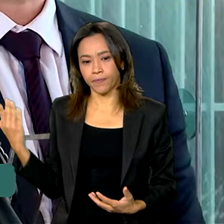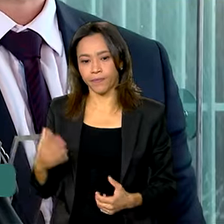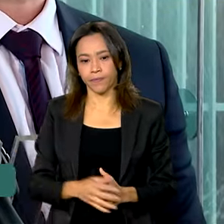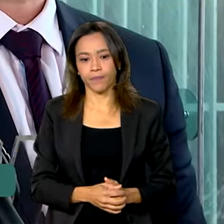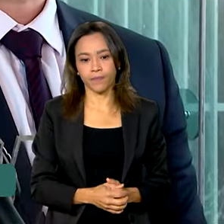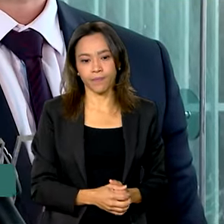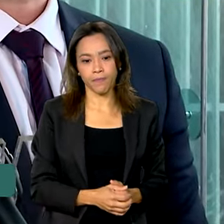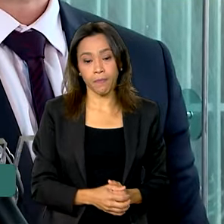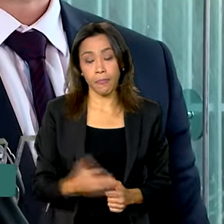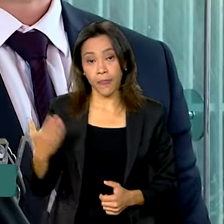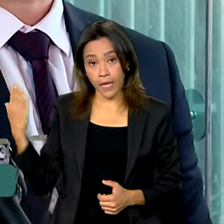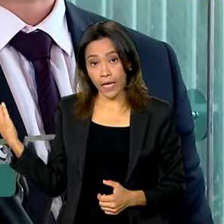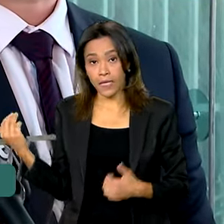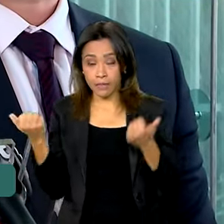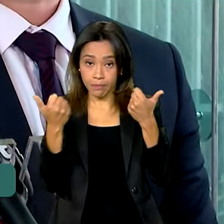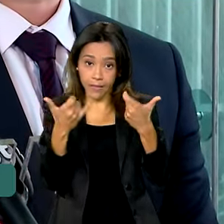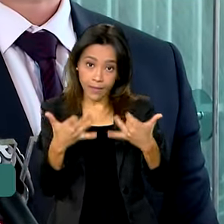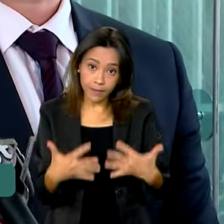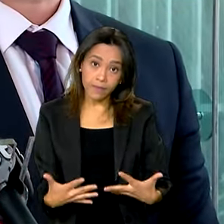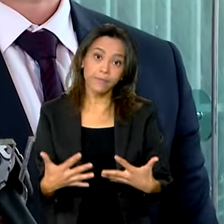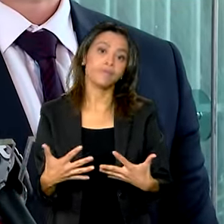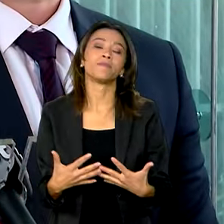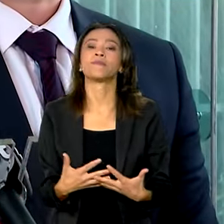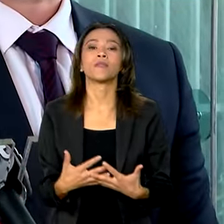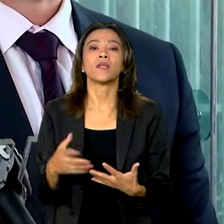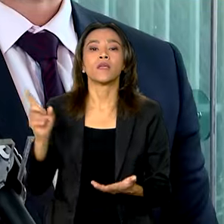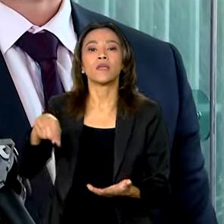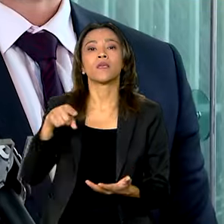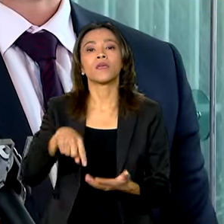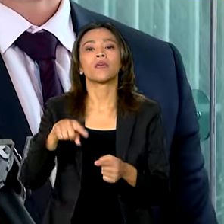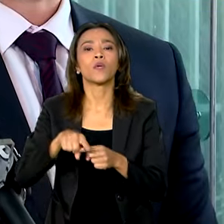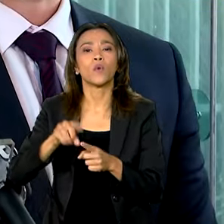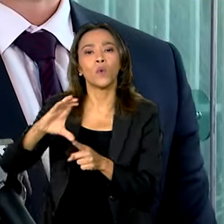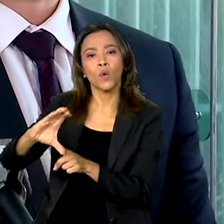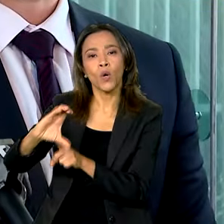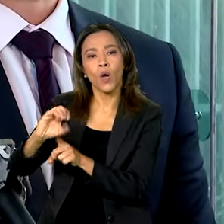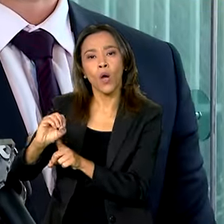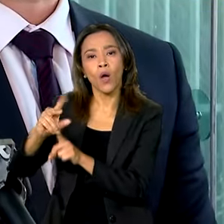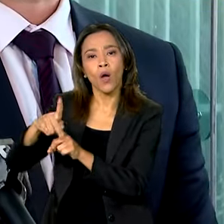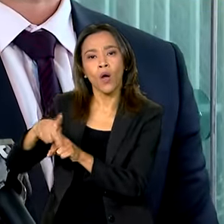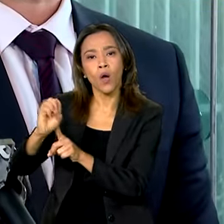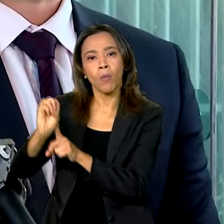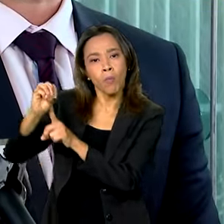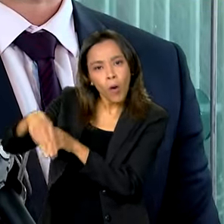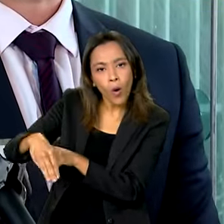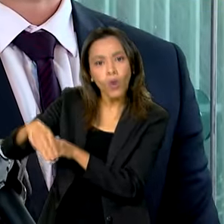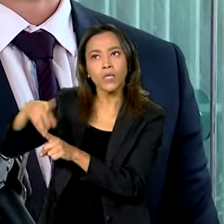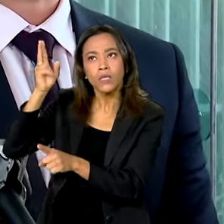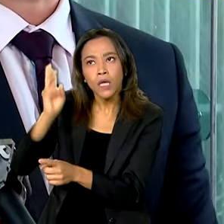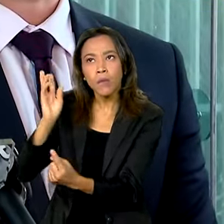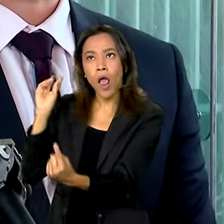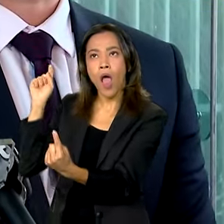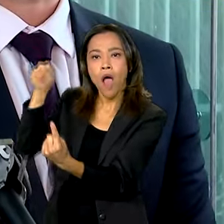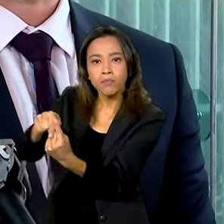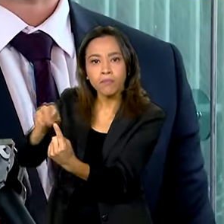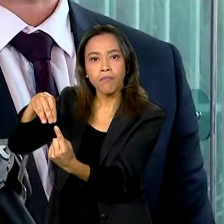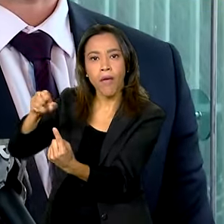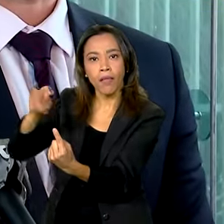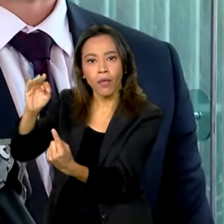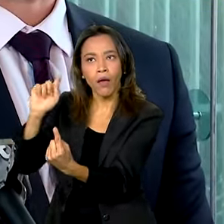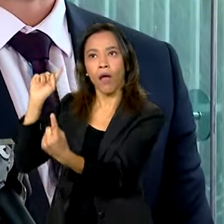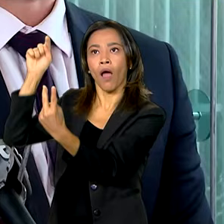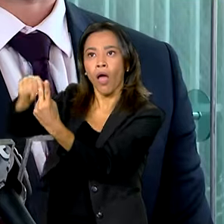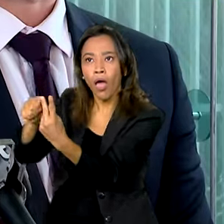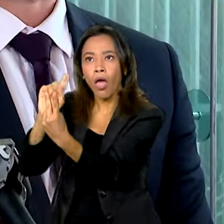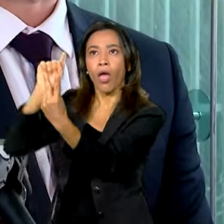Isso desobriga o Conselho Monetário Nacional de a todo ano ter que fixar uma meta de inflação. Agora é a